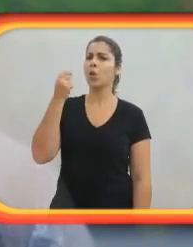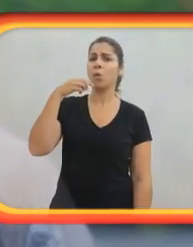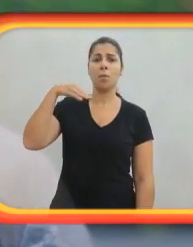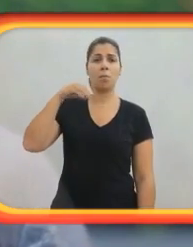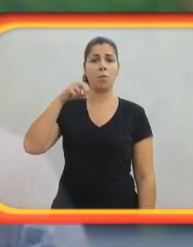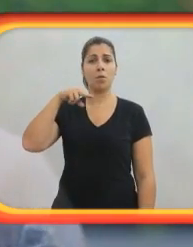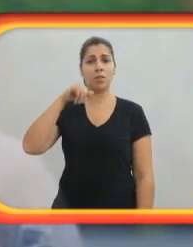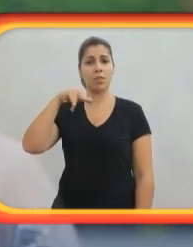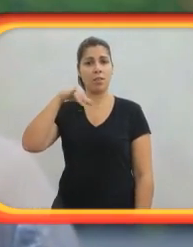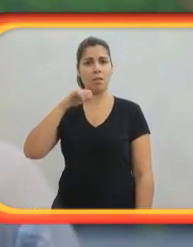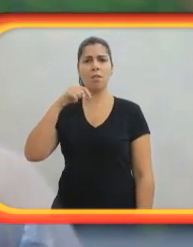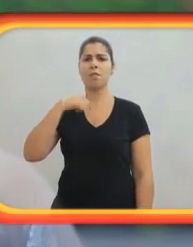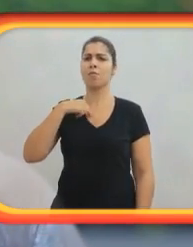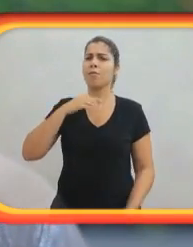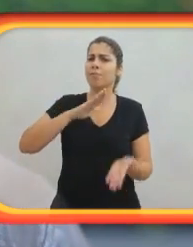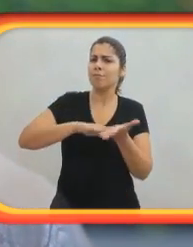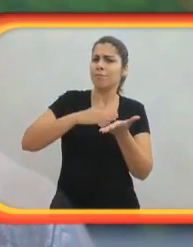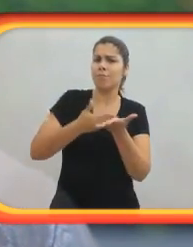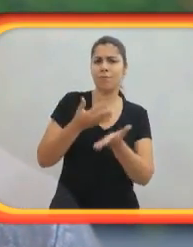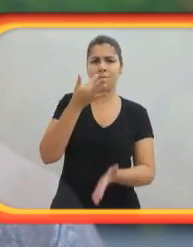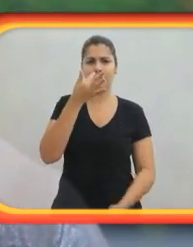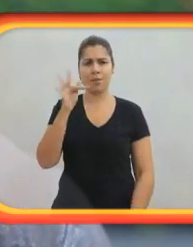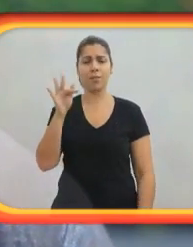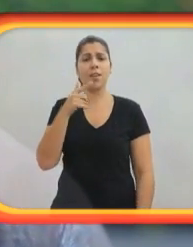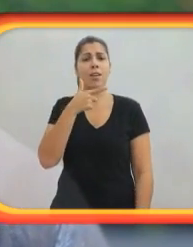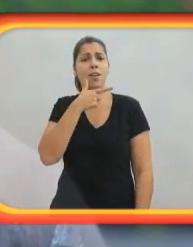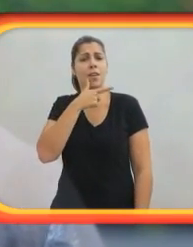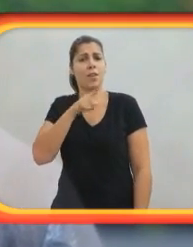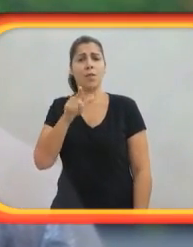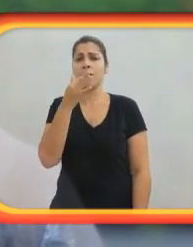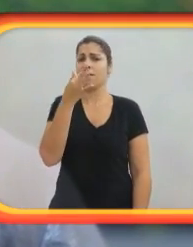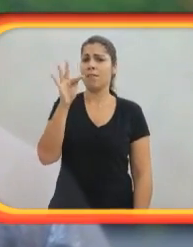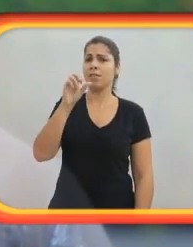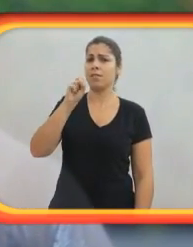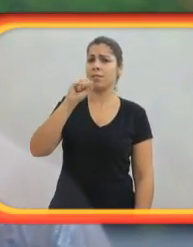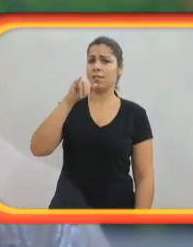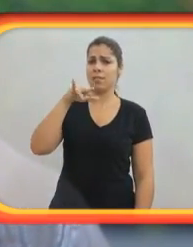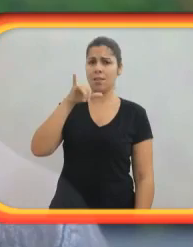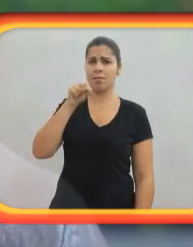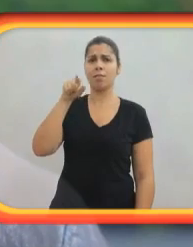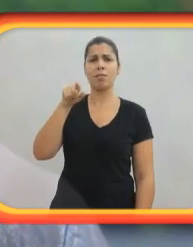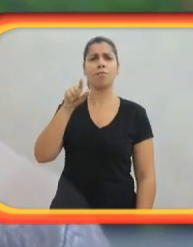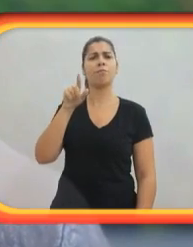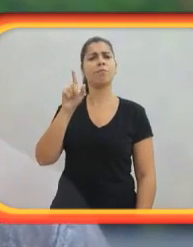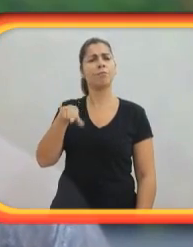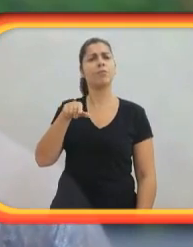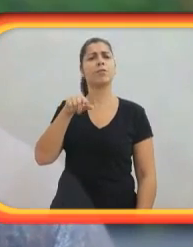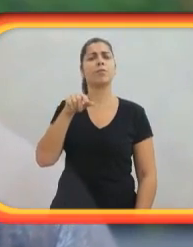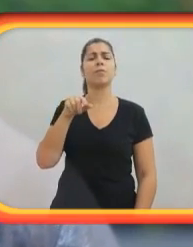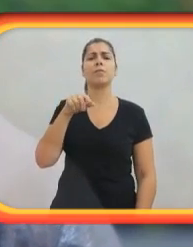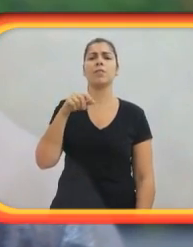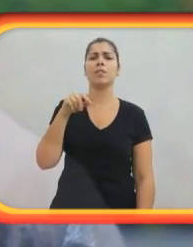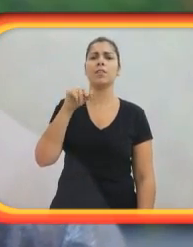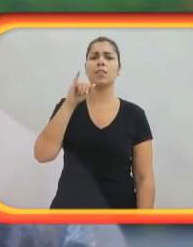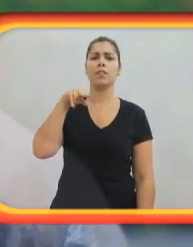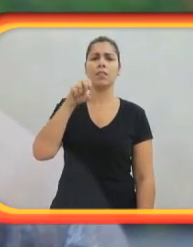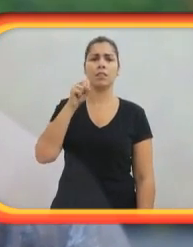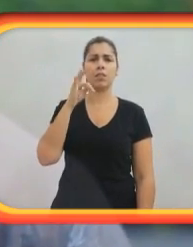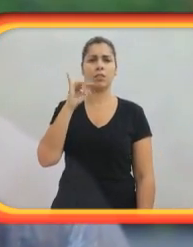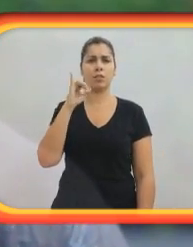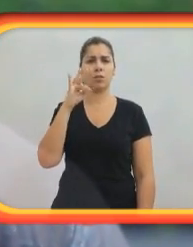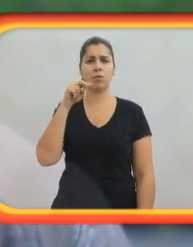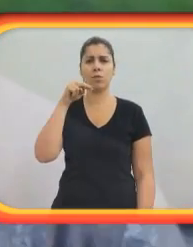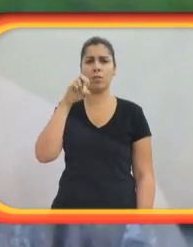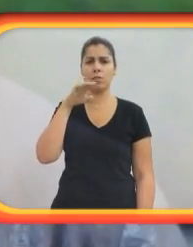Me chamo Monique Gendrot. Eu sou intérprete de francês e língua francesa de sinais no Instituto Nacional de